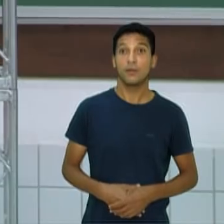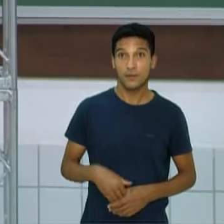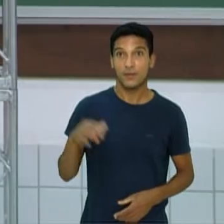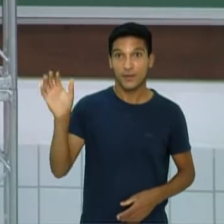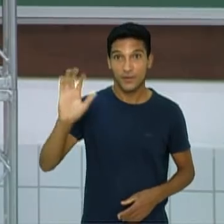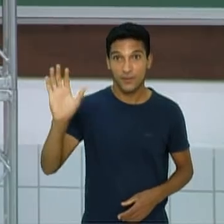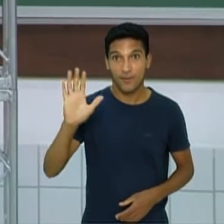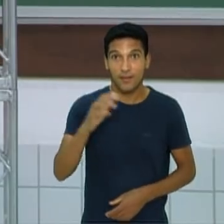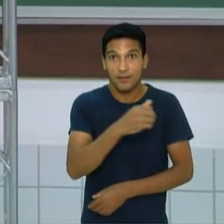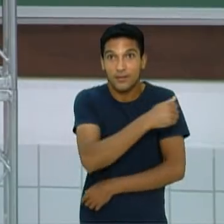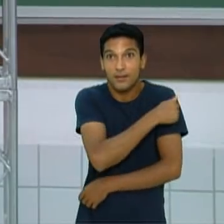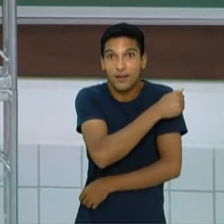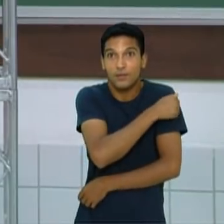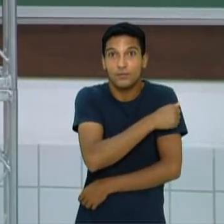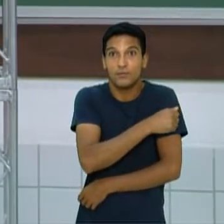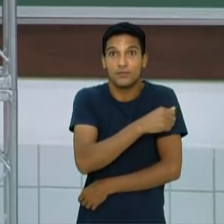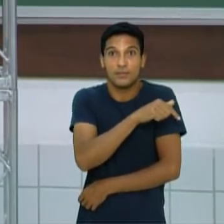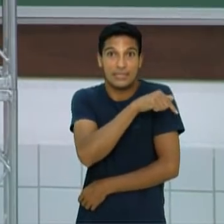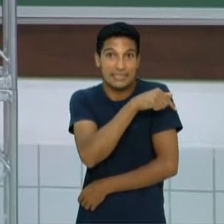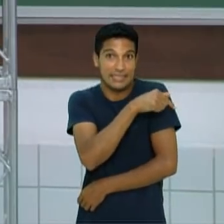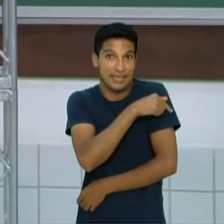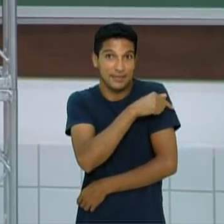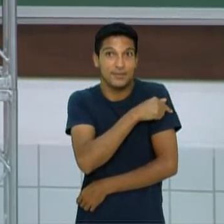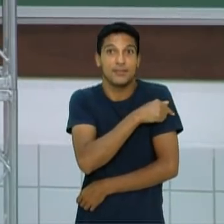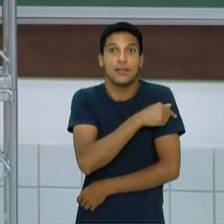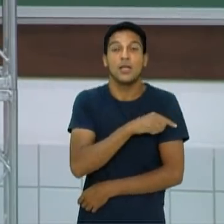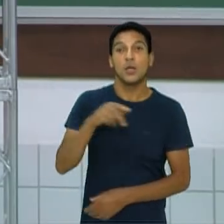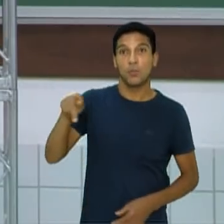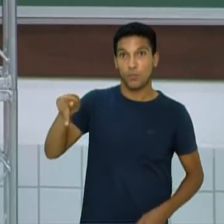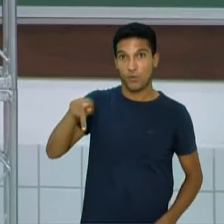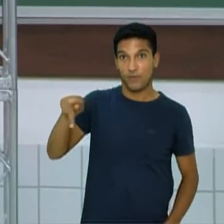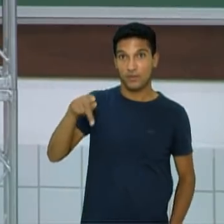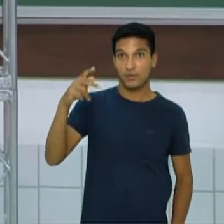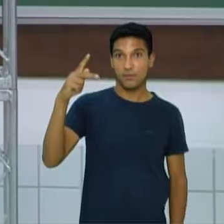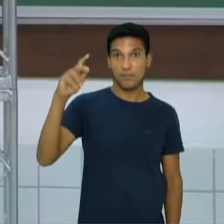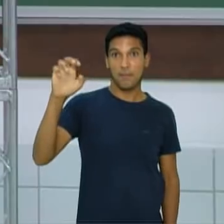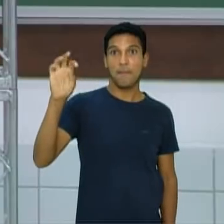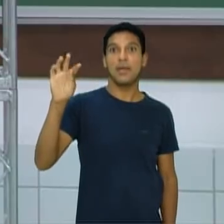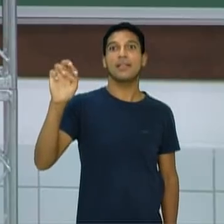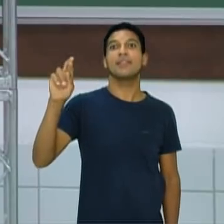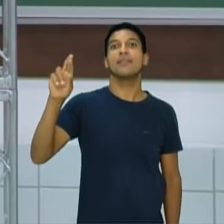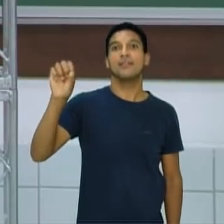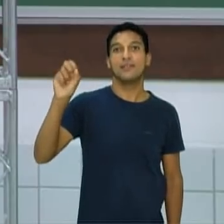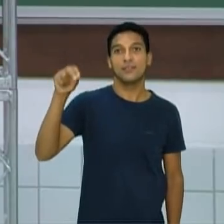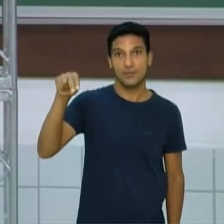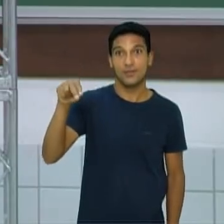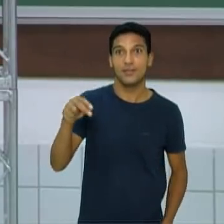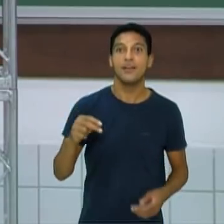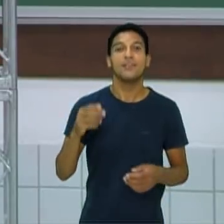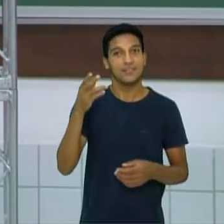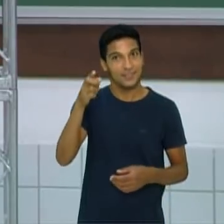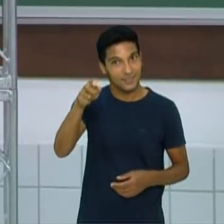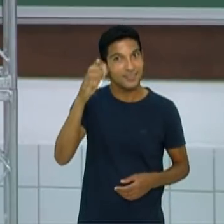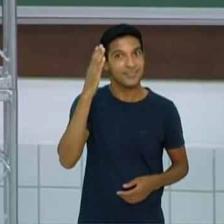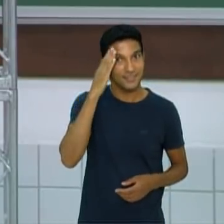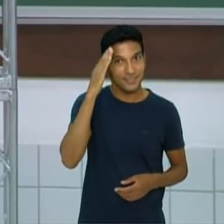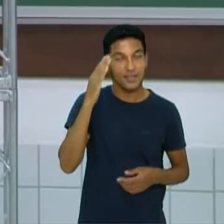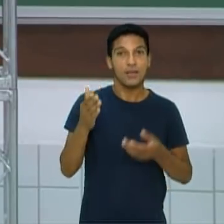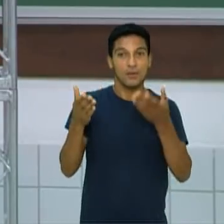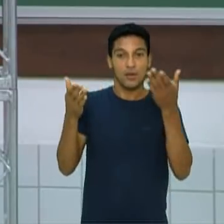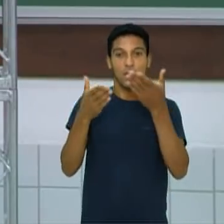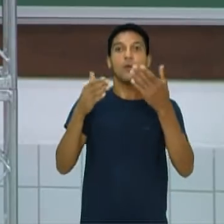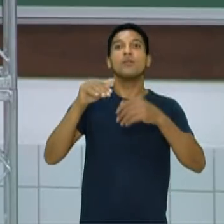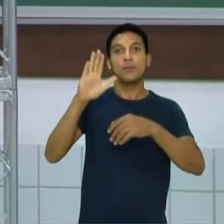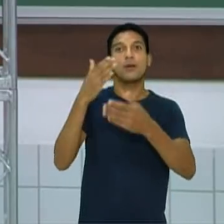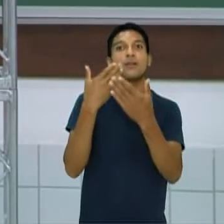Olá, pessoal do sétimo ano, eu sou o professor Peterson e vocês já sabem, né? Hoje nós temos mais uma aula de